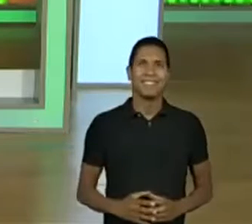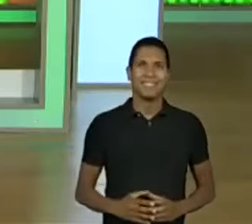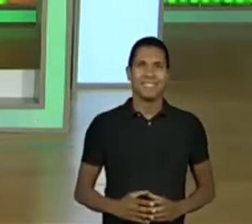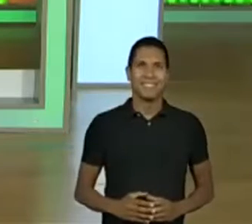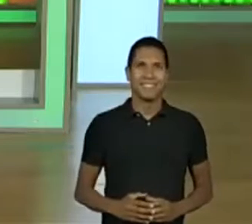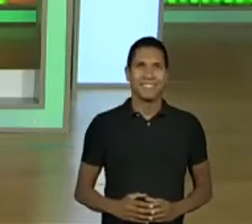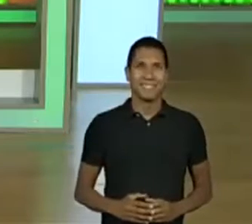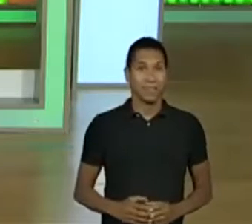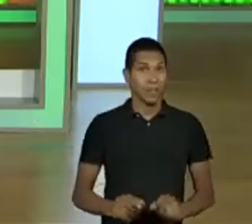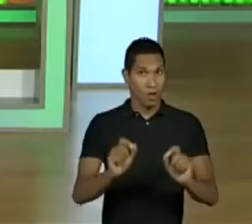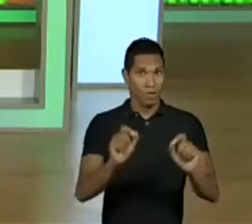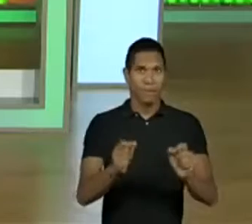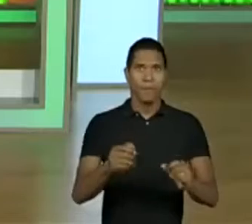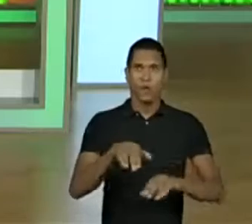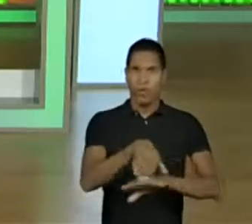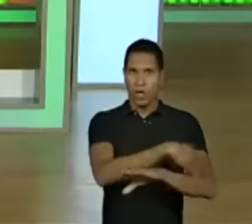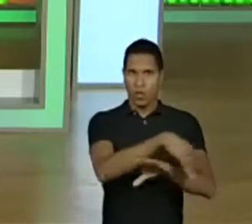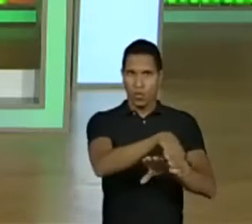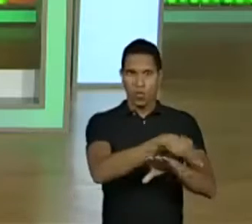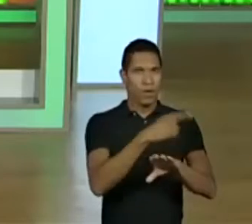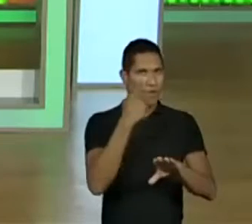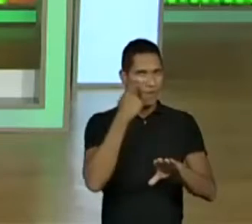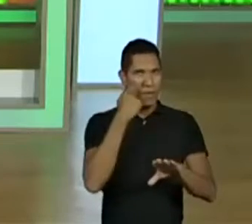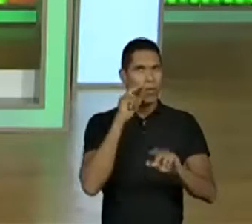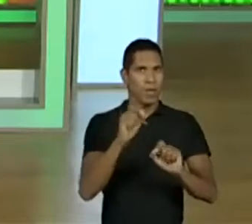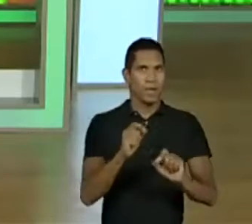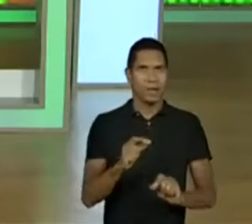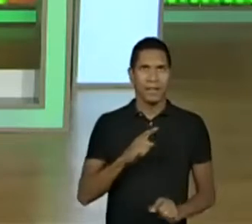O painel que foi avistado é esse aqui.